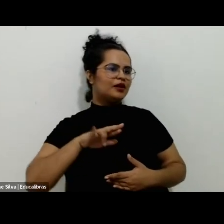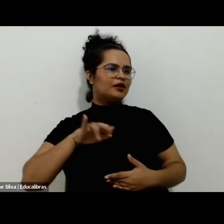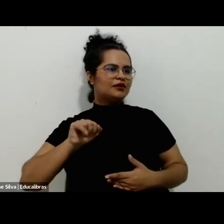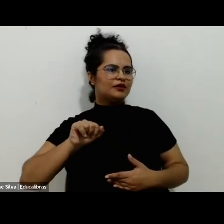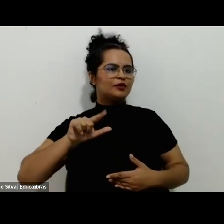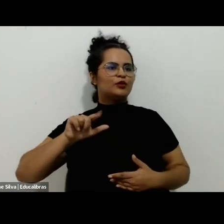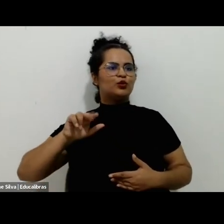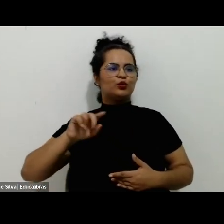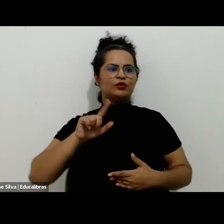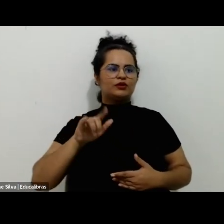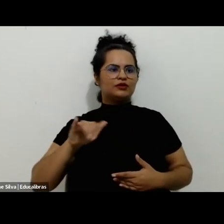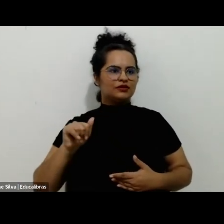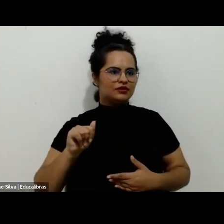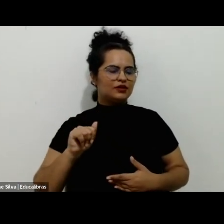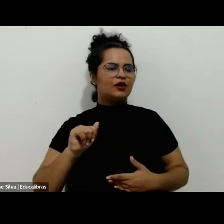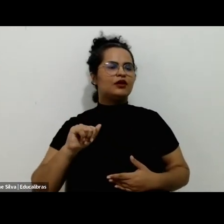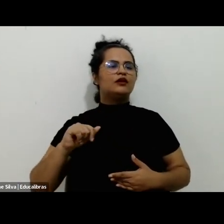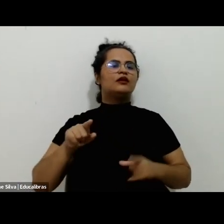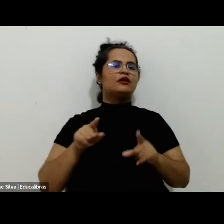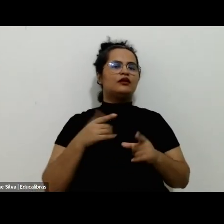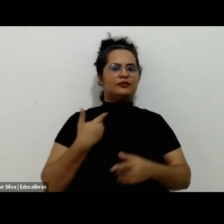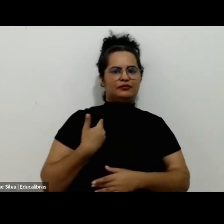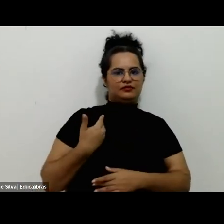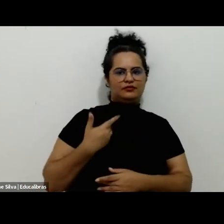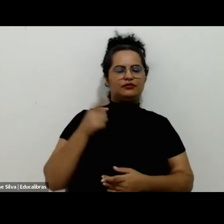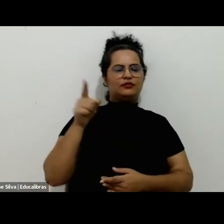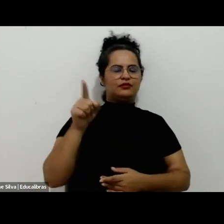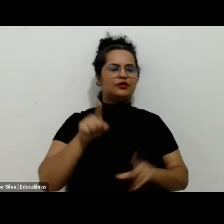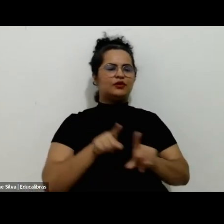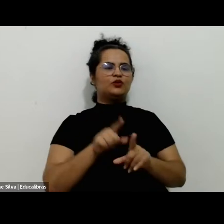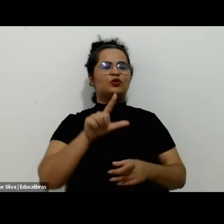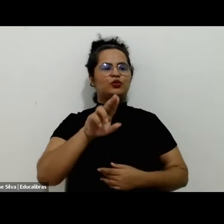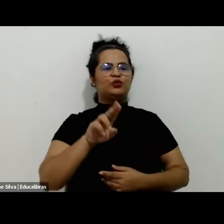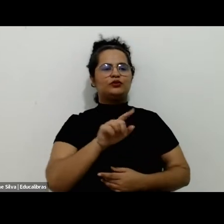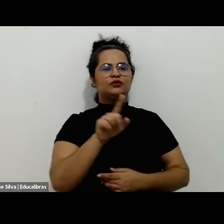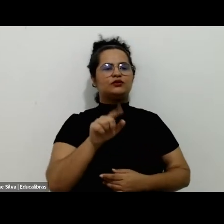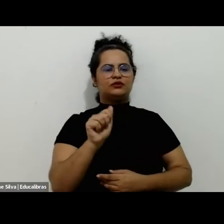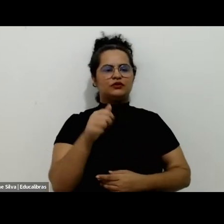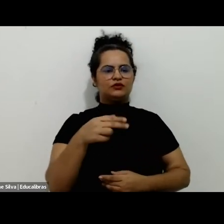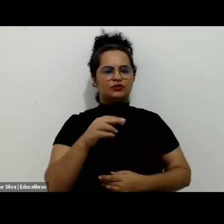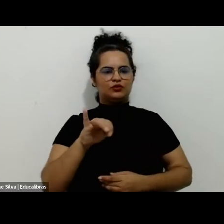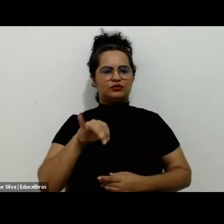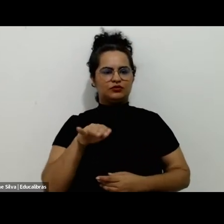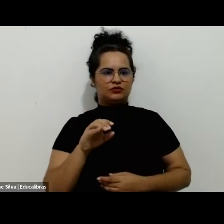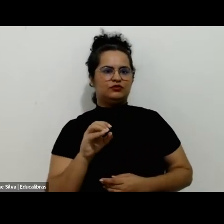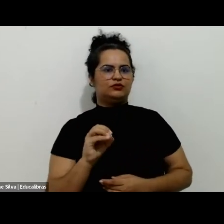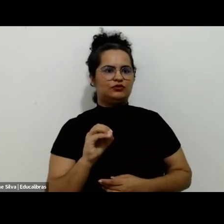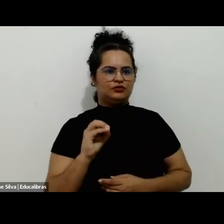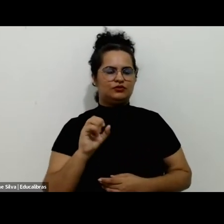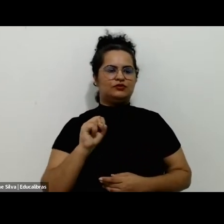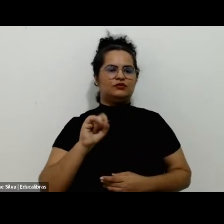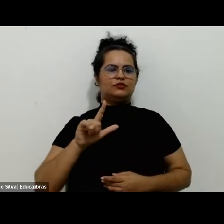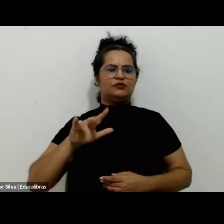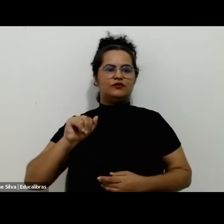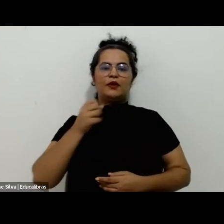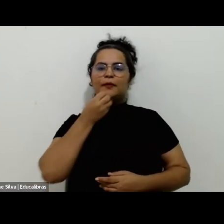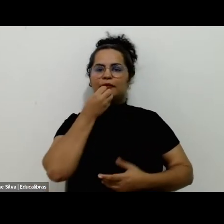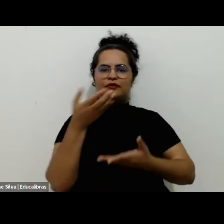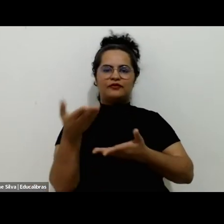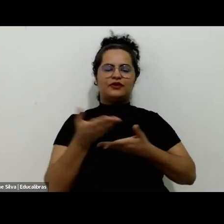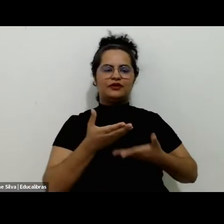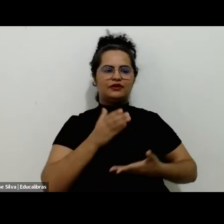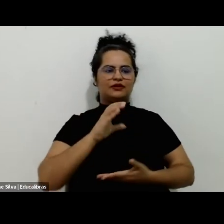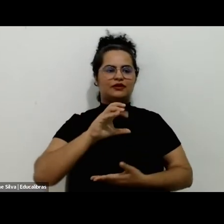colega, Luiz Antônio Silva, também eu queria, como mesa das boas-vindas, também a Cristina Noeri, a Joane